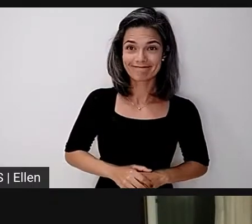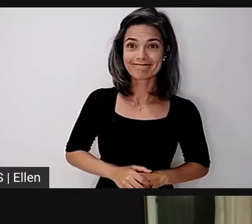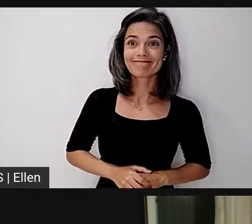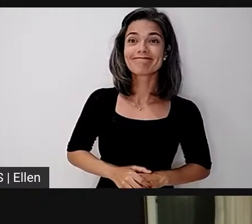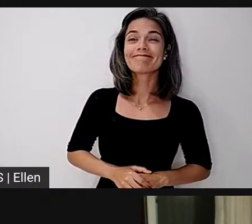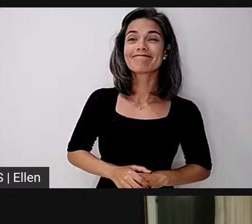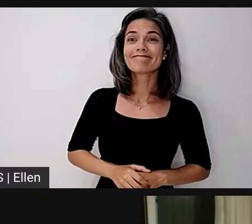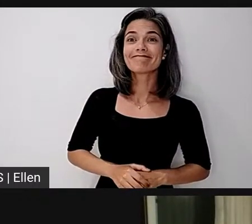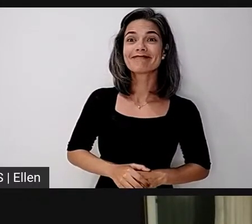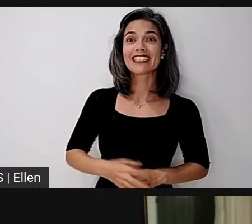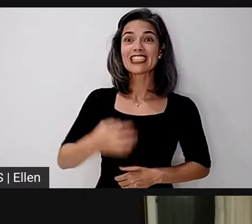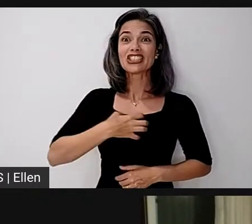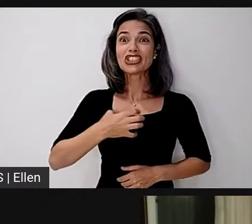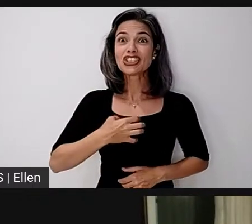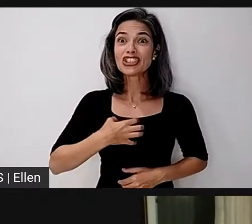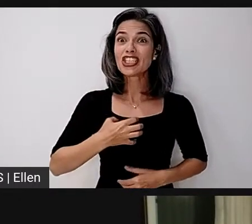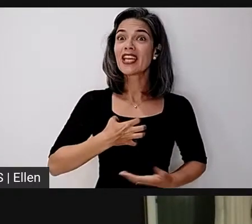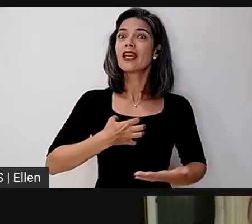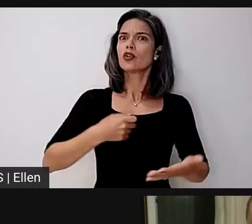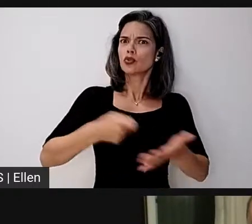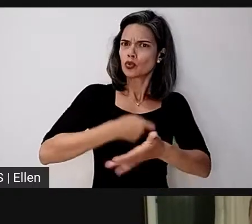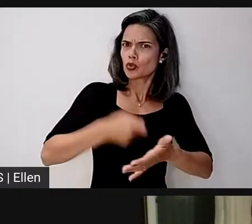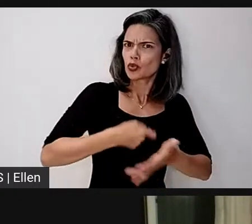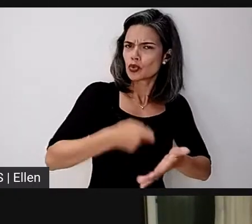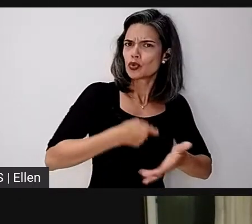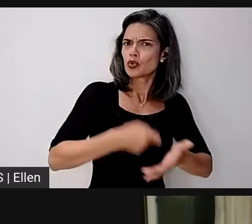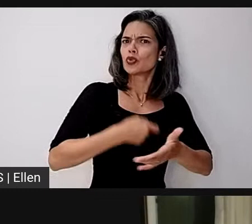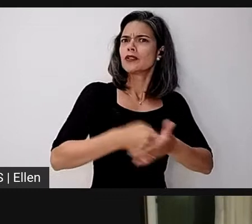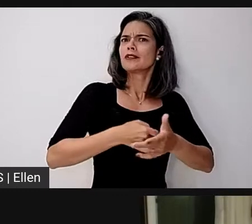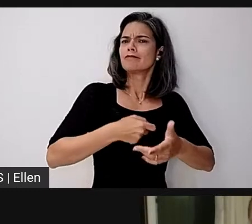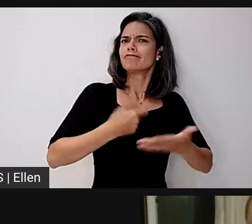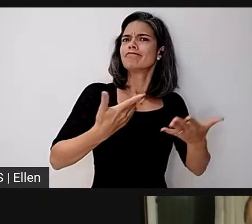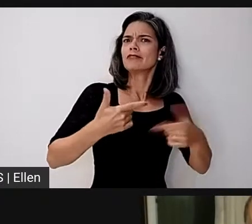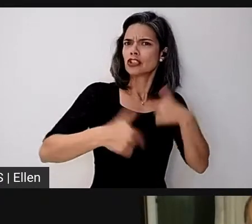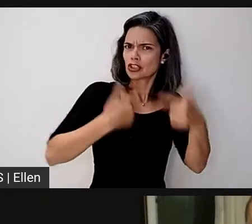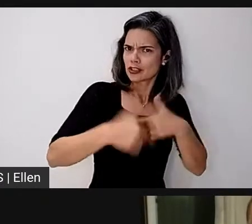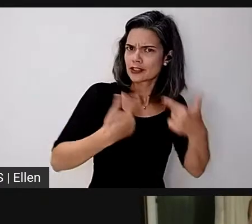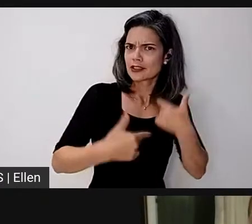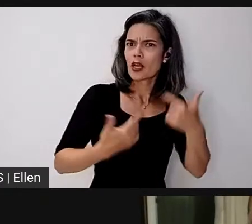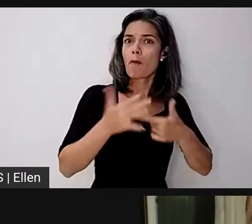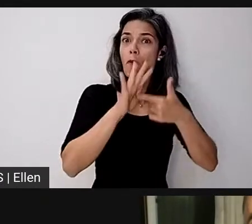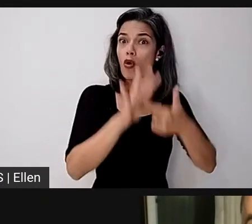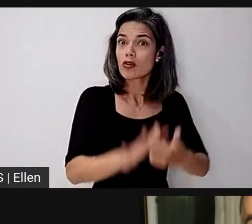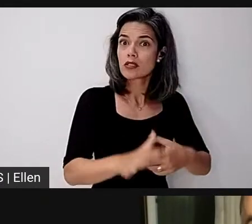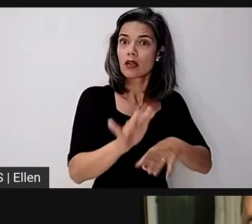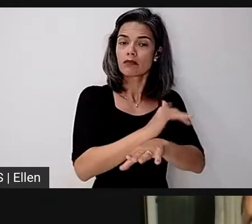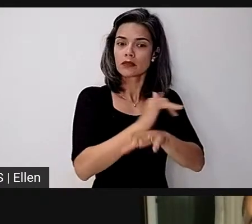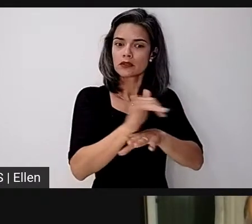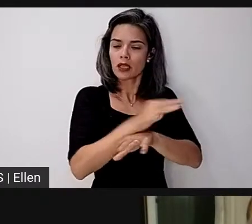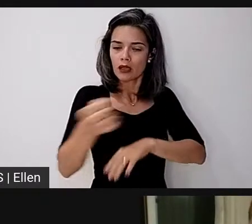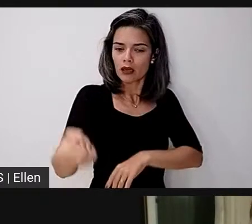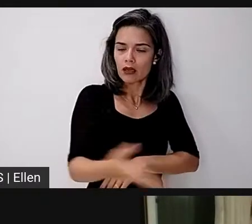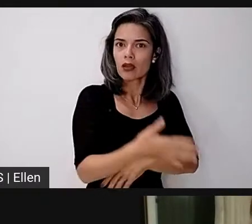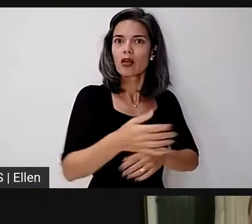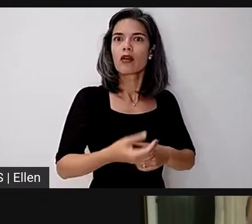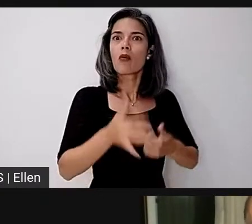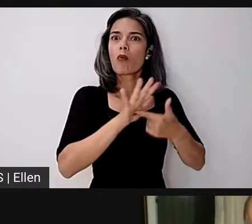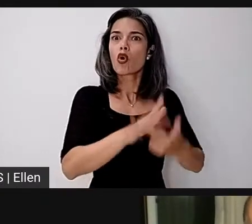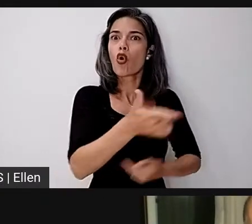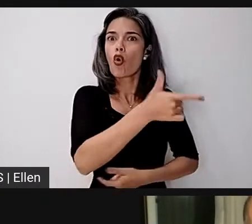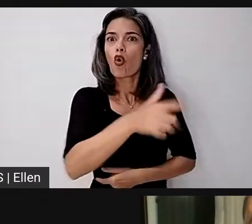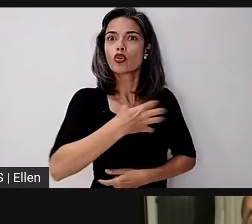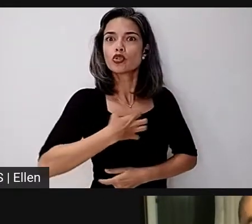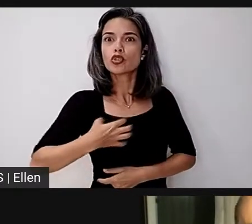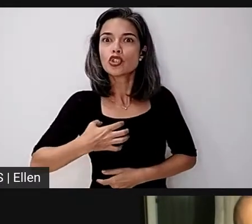produzindo formas de resistências também. Produzimos e apontamos alternativas, impulsionamos a construção de outros modos de